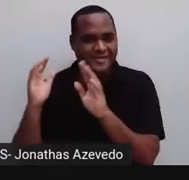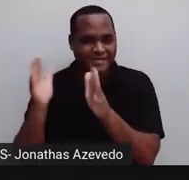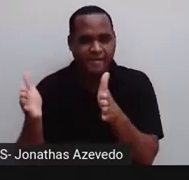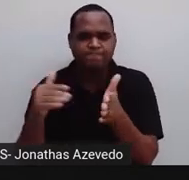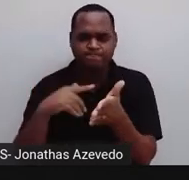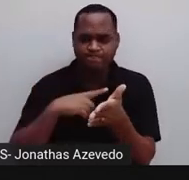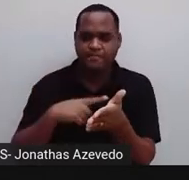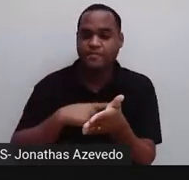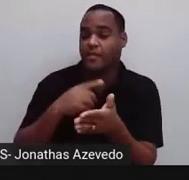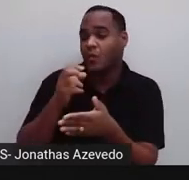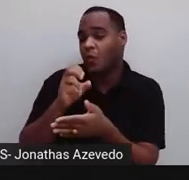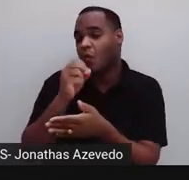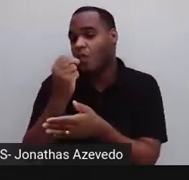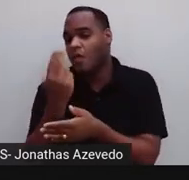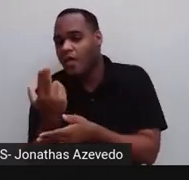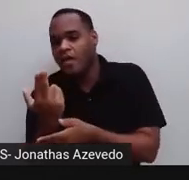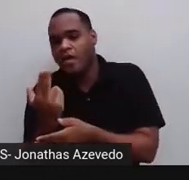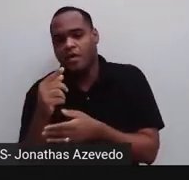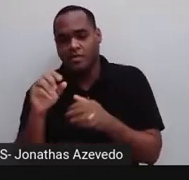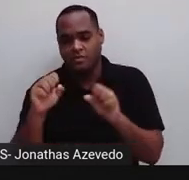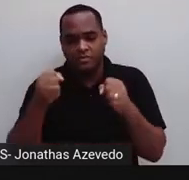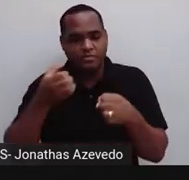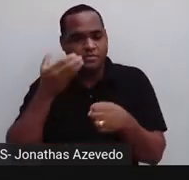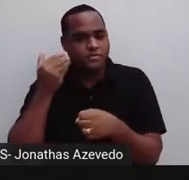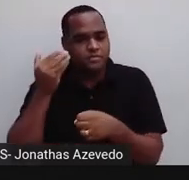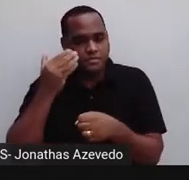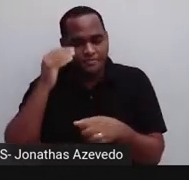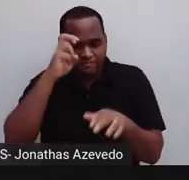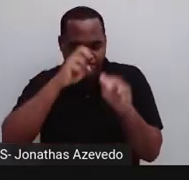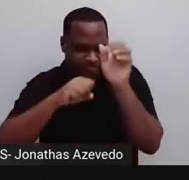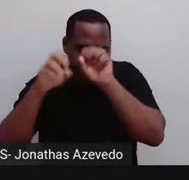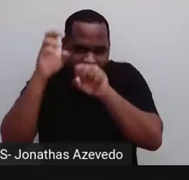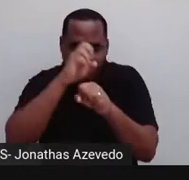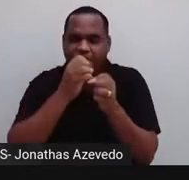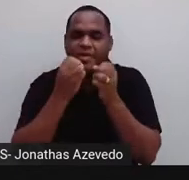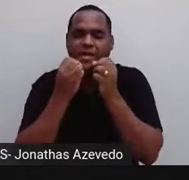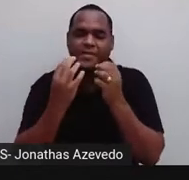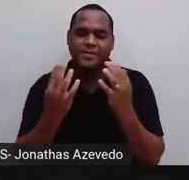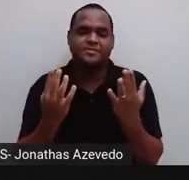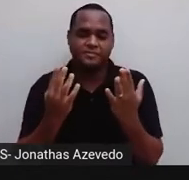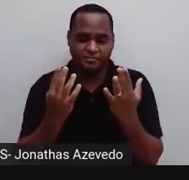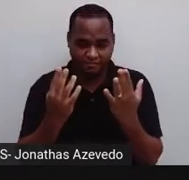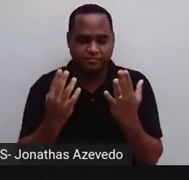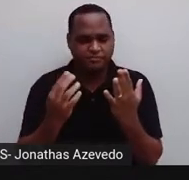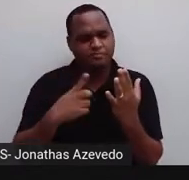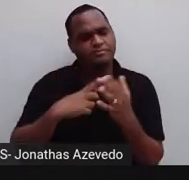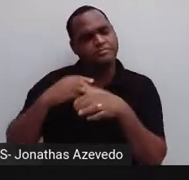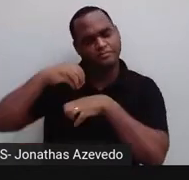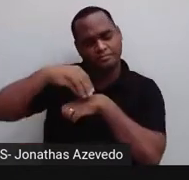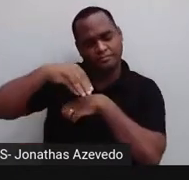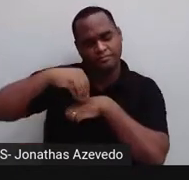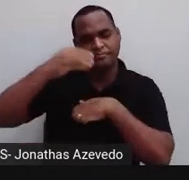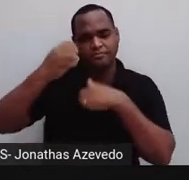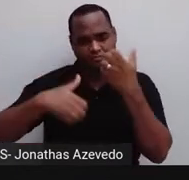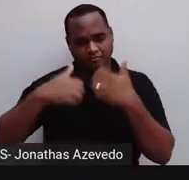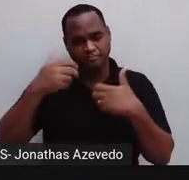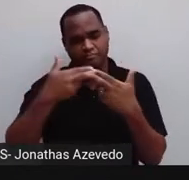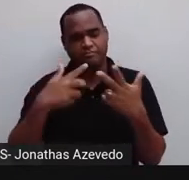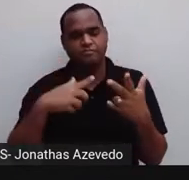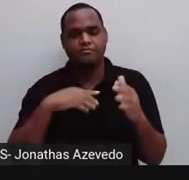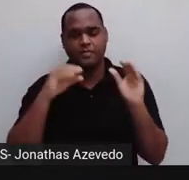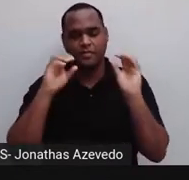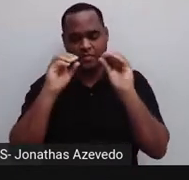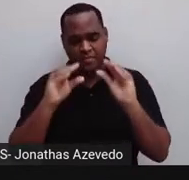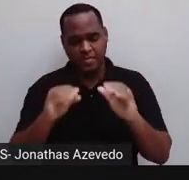Ou até mesmo de praticar algo que foi trazido, que foi colocado naquela